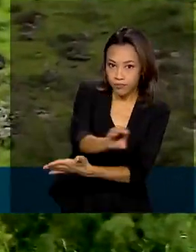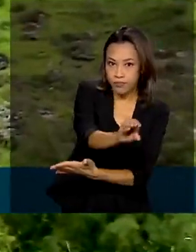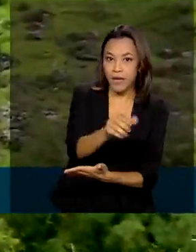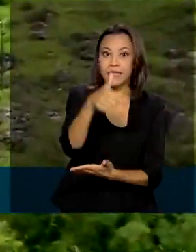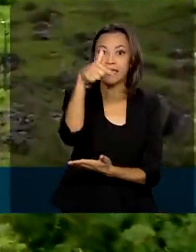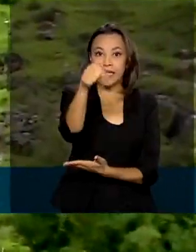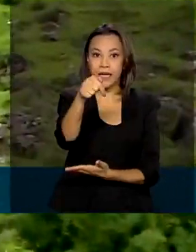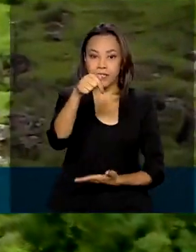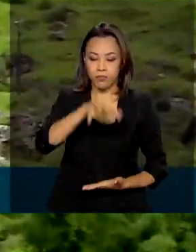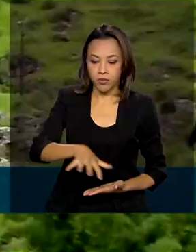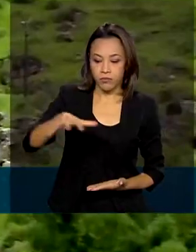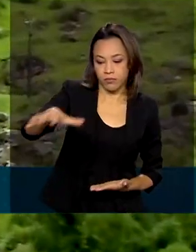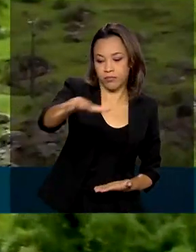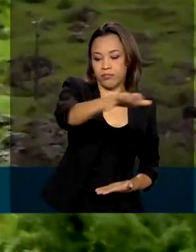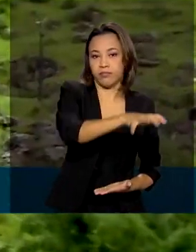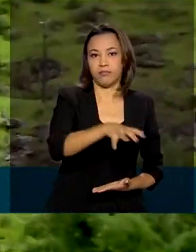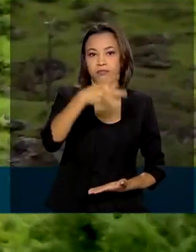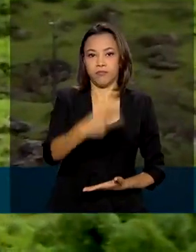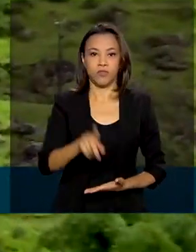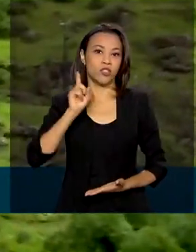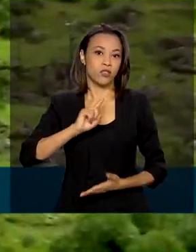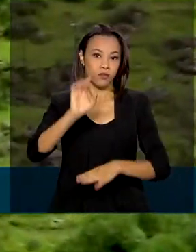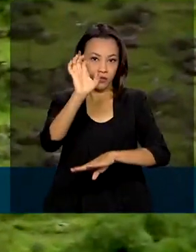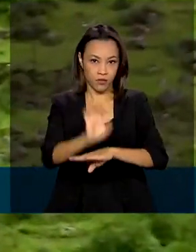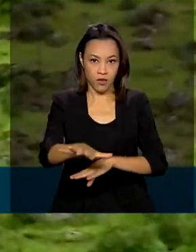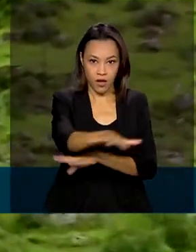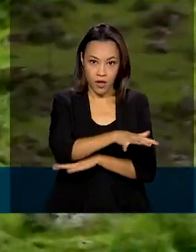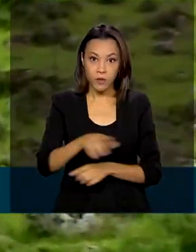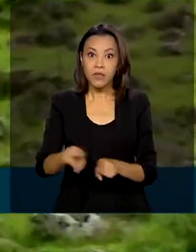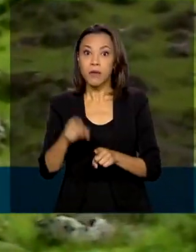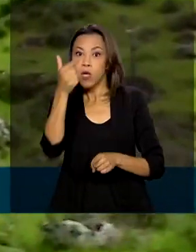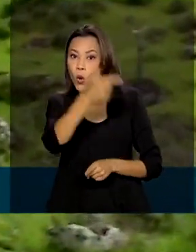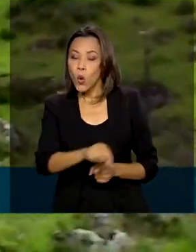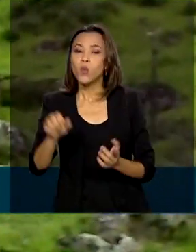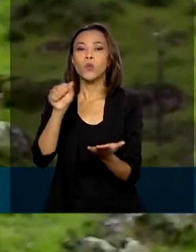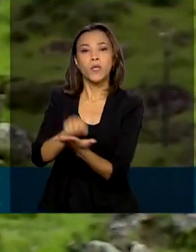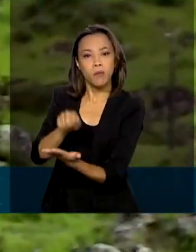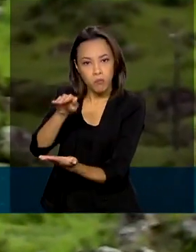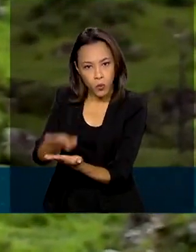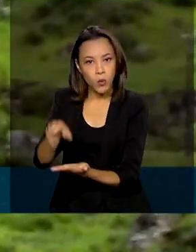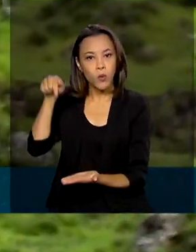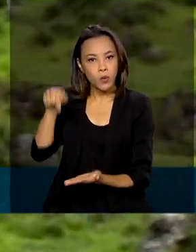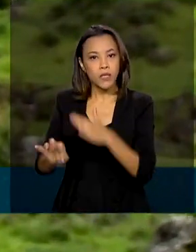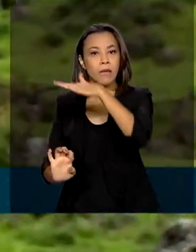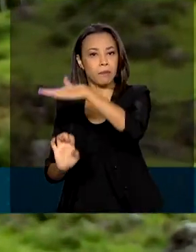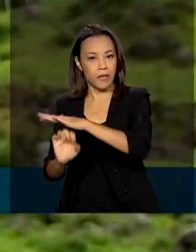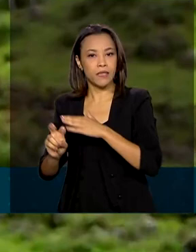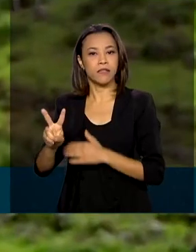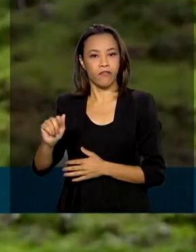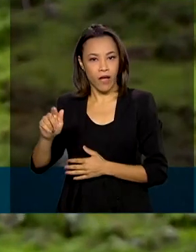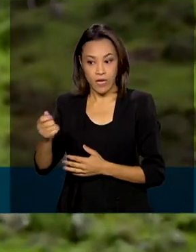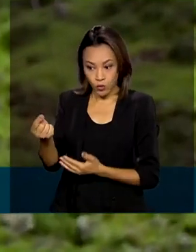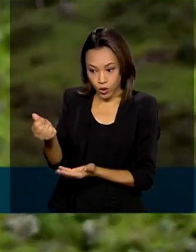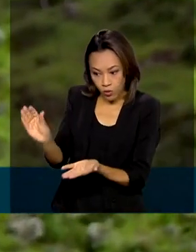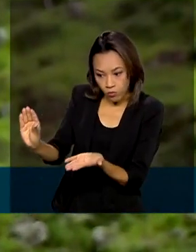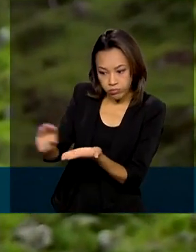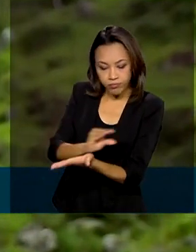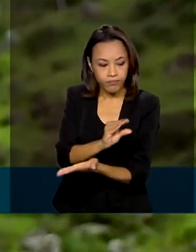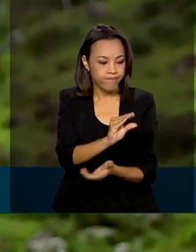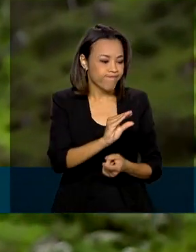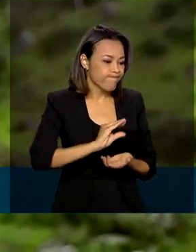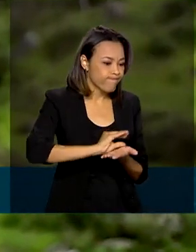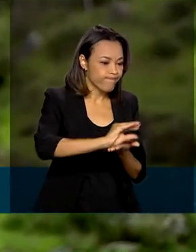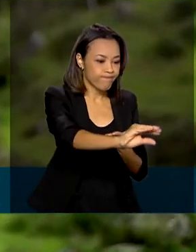disso, outros 100 milhões de reais, também em multas à Vale, vão ser destinados a programas de saneamento básico